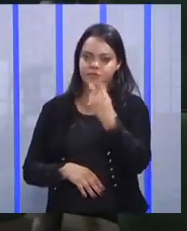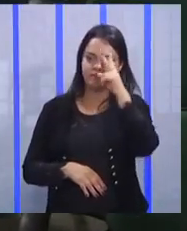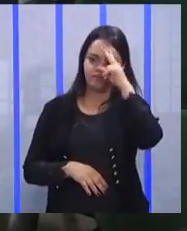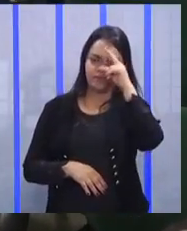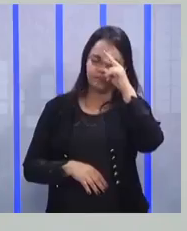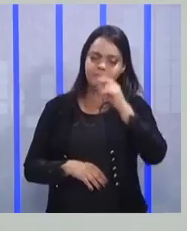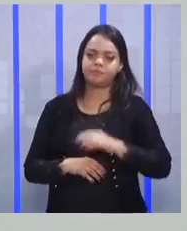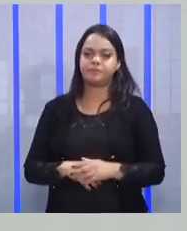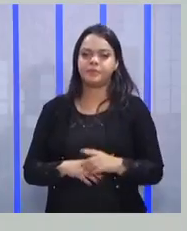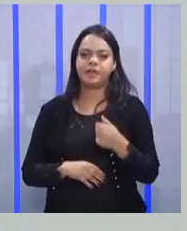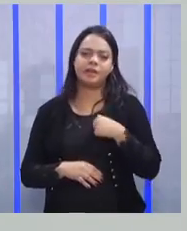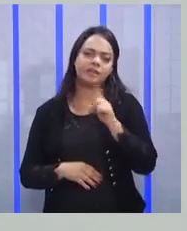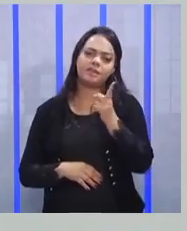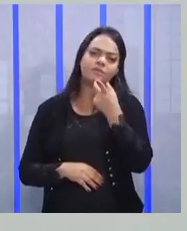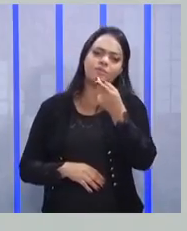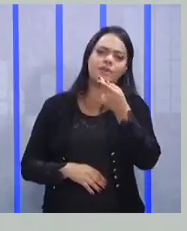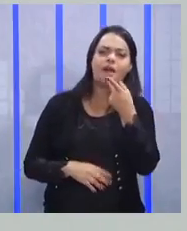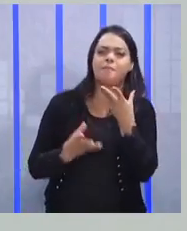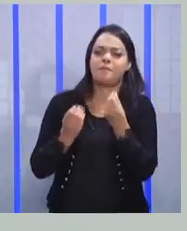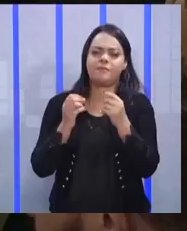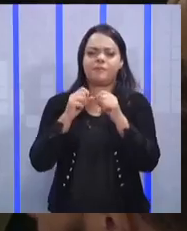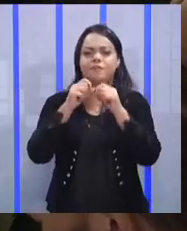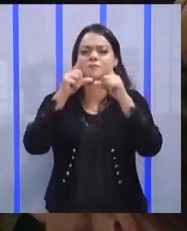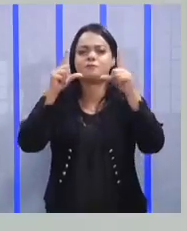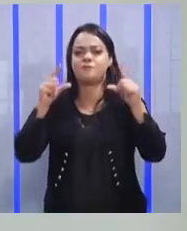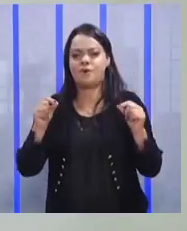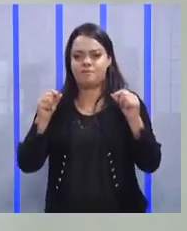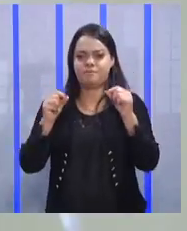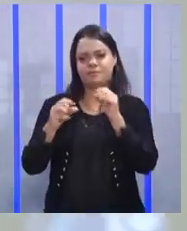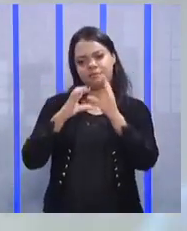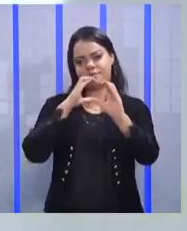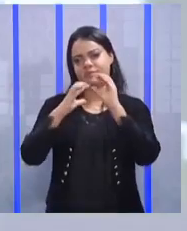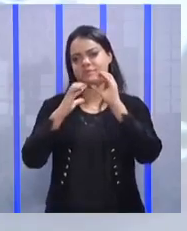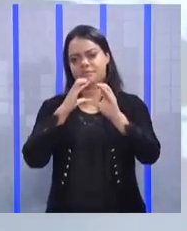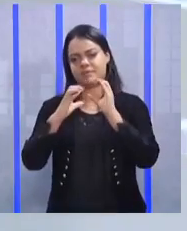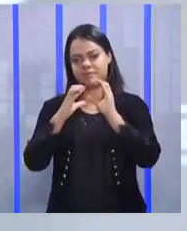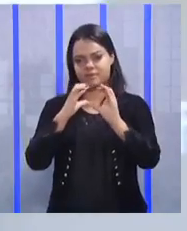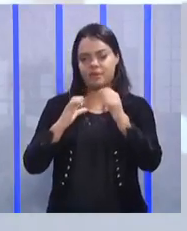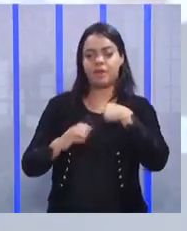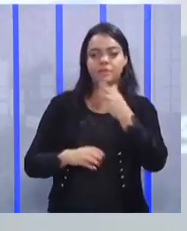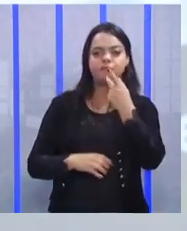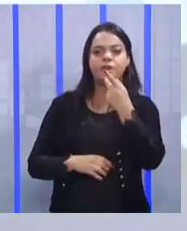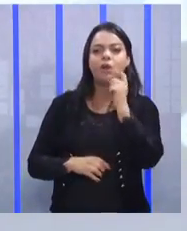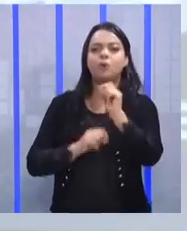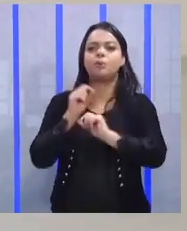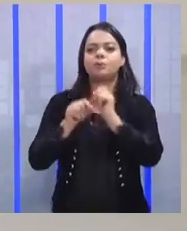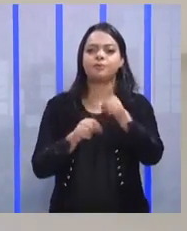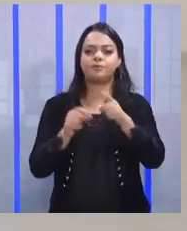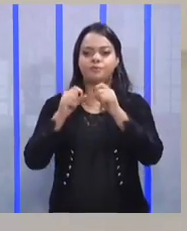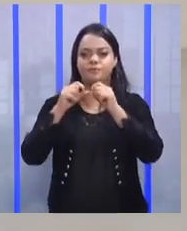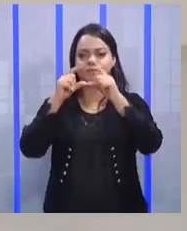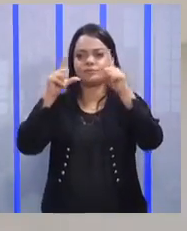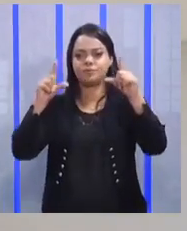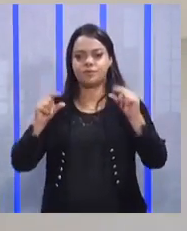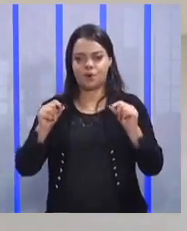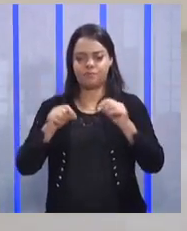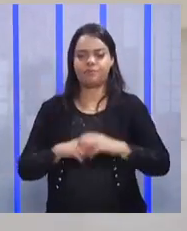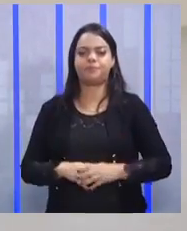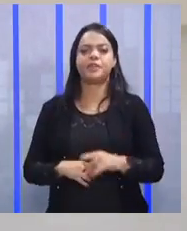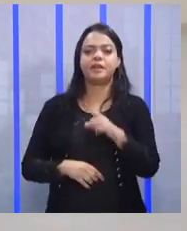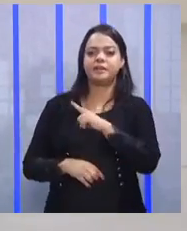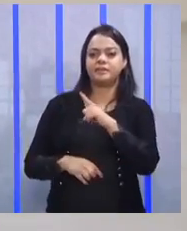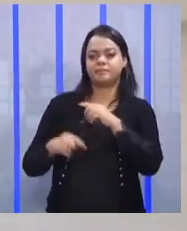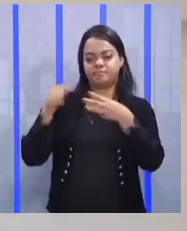Eu não vou falar muito da fórmula da comunicação eficaz, mas eu vou falar rapidinho o que é a fórmula. A fórmula tem três